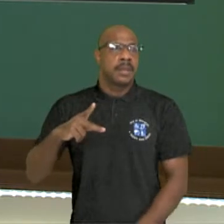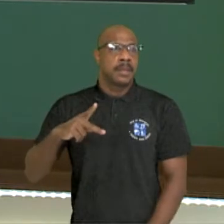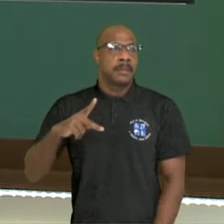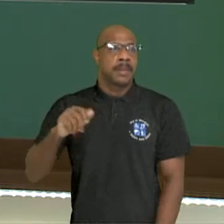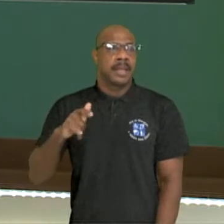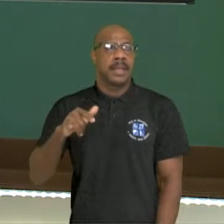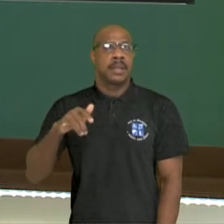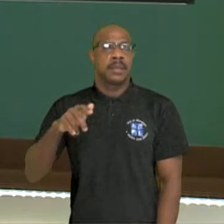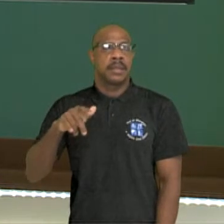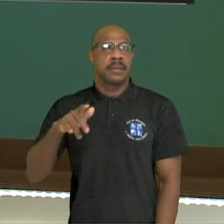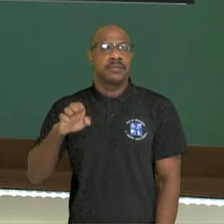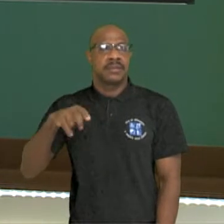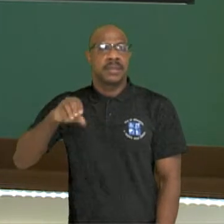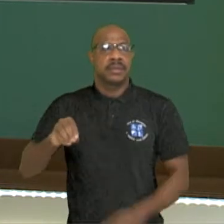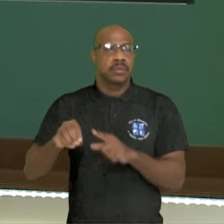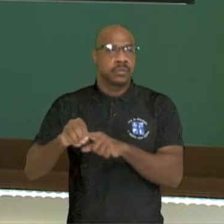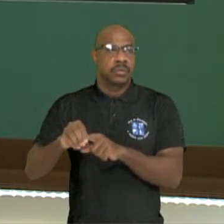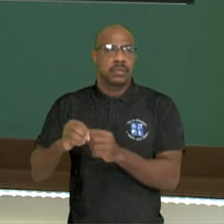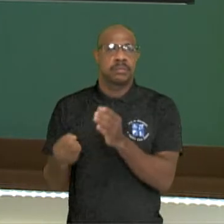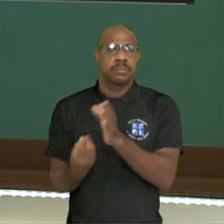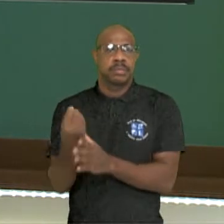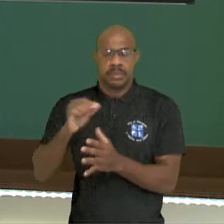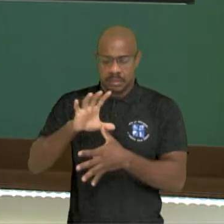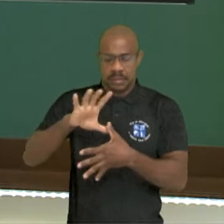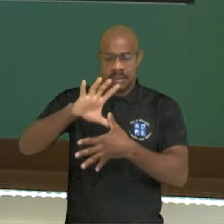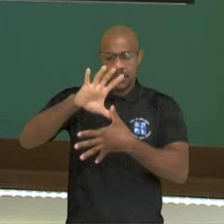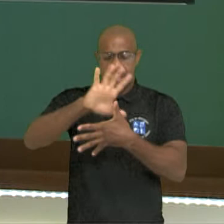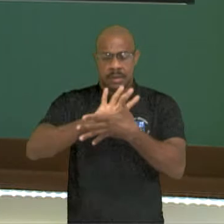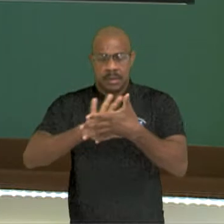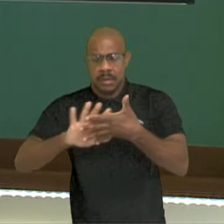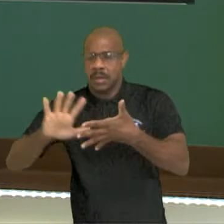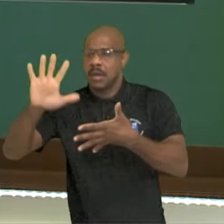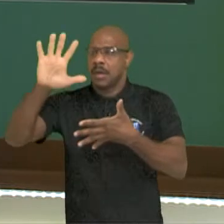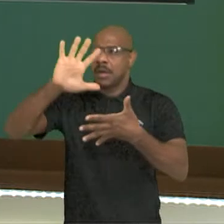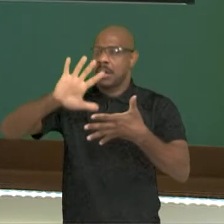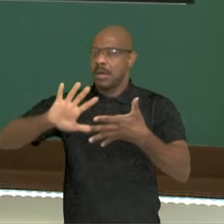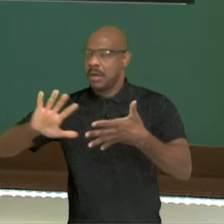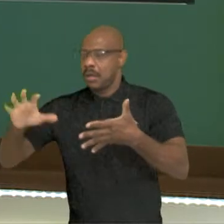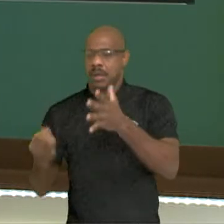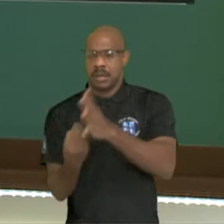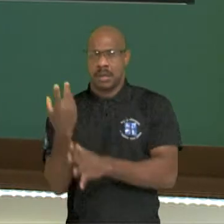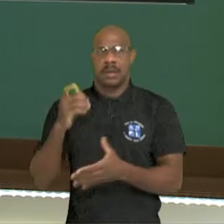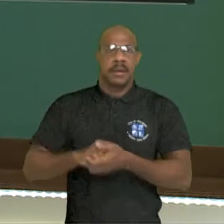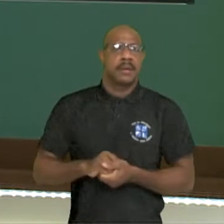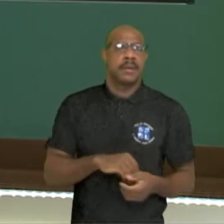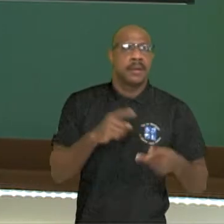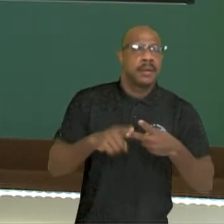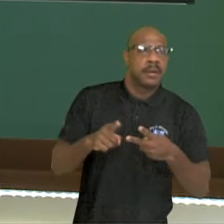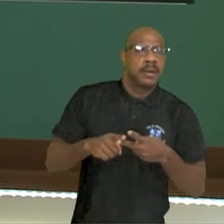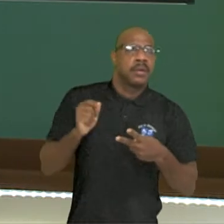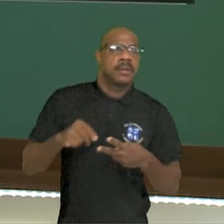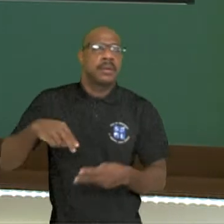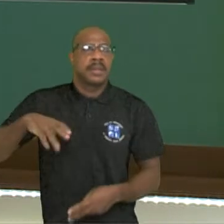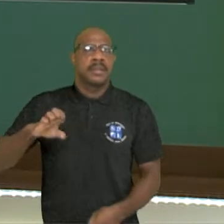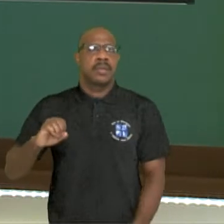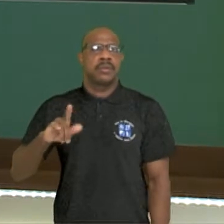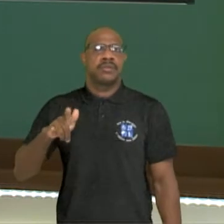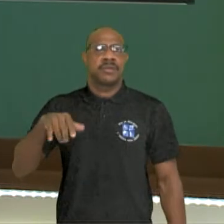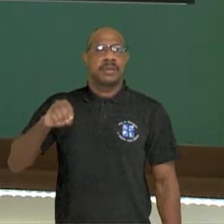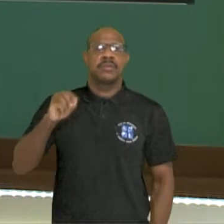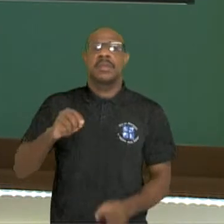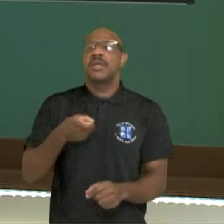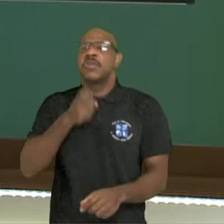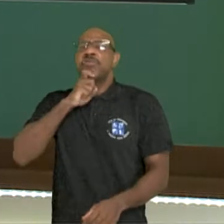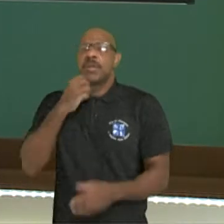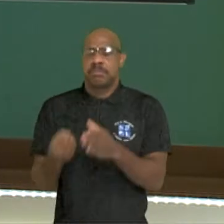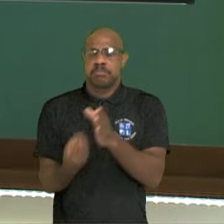continentes, a distribuição atual dos continentes, o neógeno, que é o período da era do gelo, das glaciações